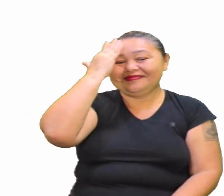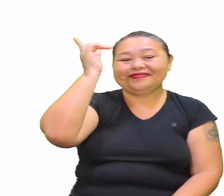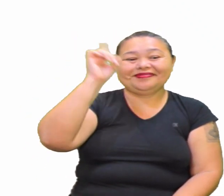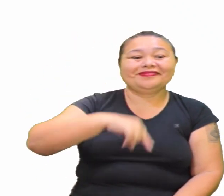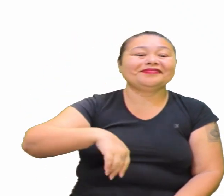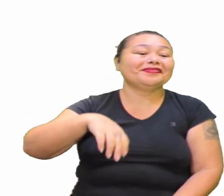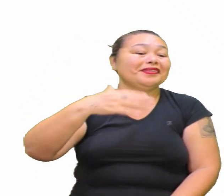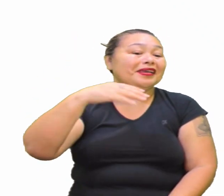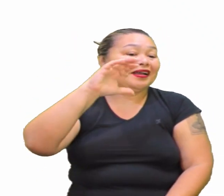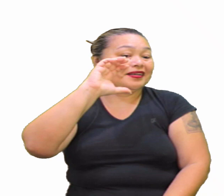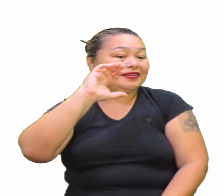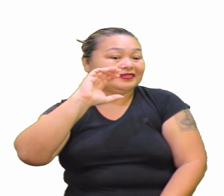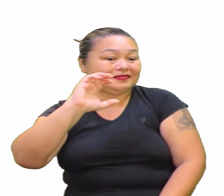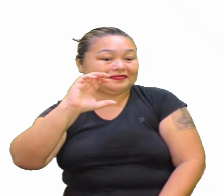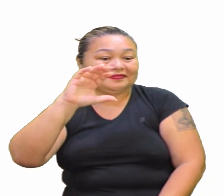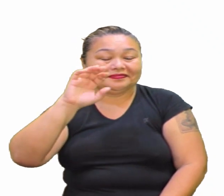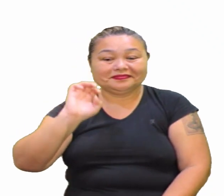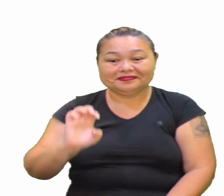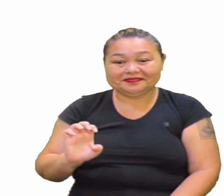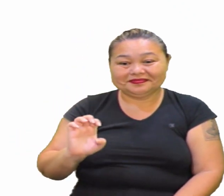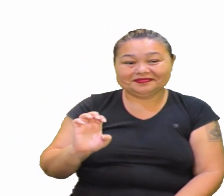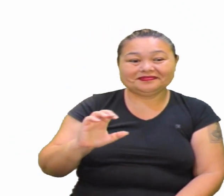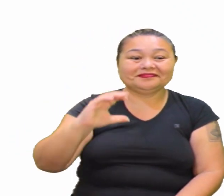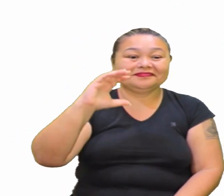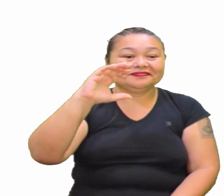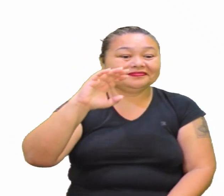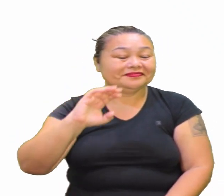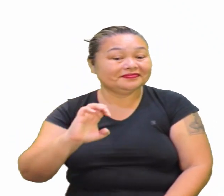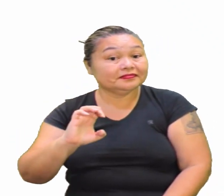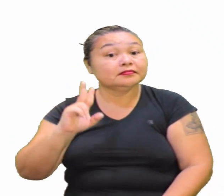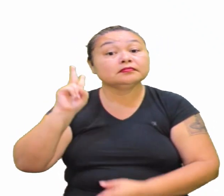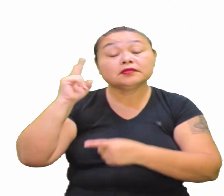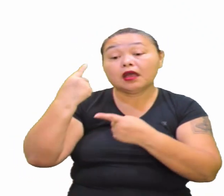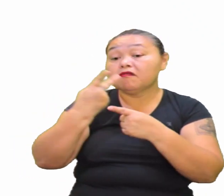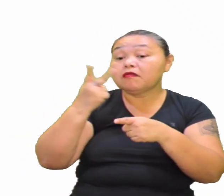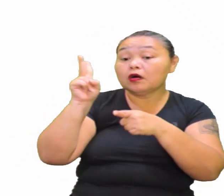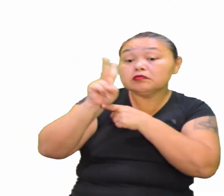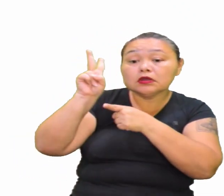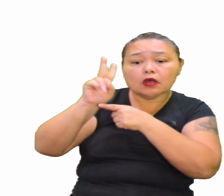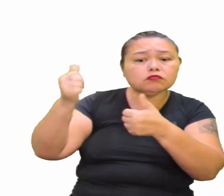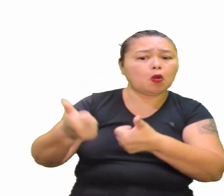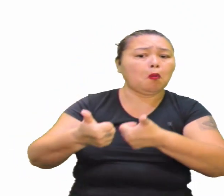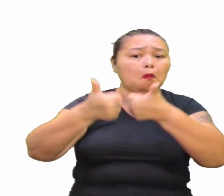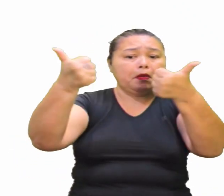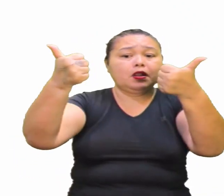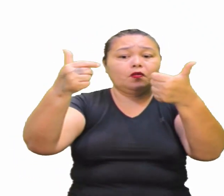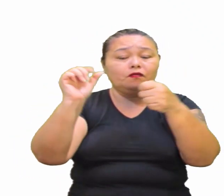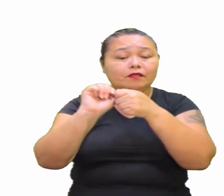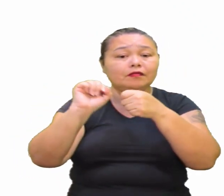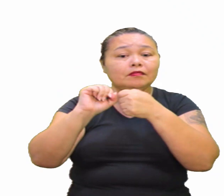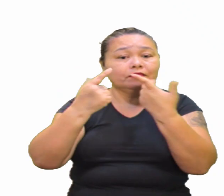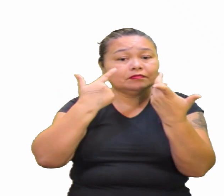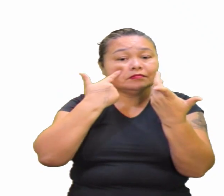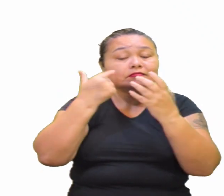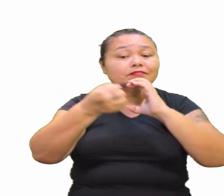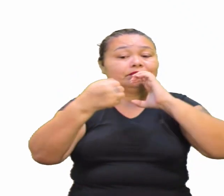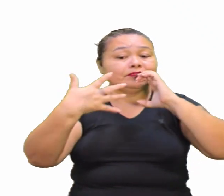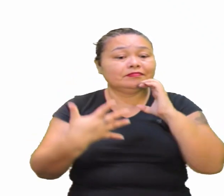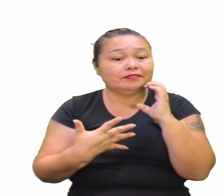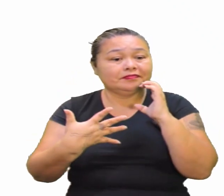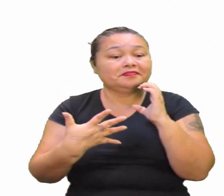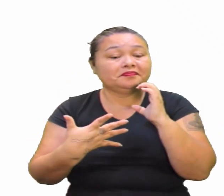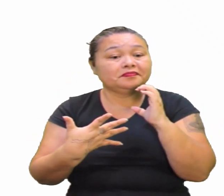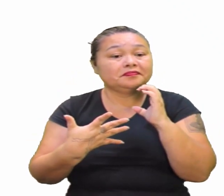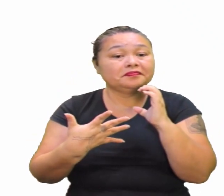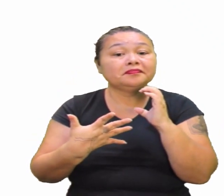C E a E não dá, né? Não dá, né, gente? Eu até ria aqui na hora que De manutenção da qualidade E das características